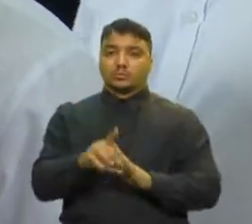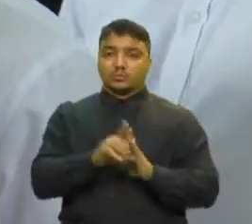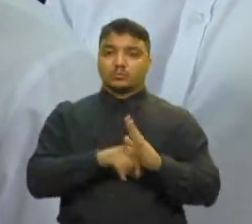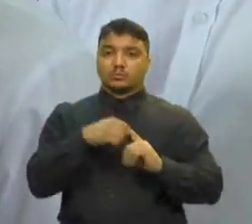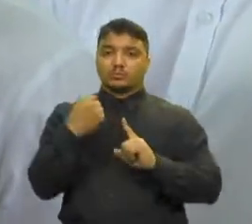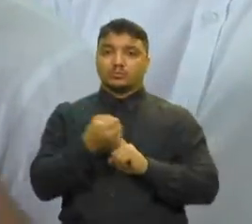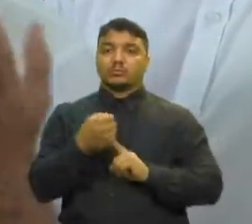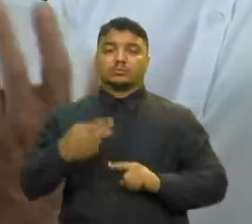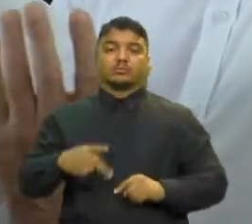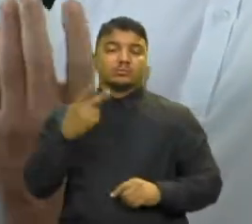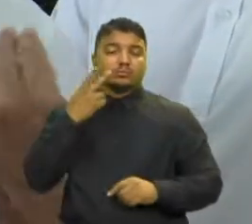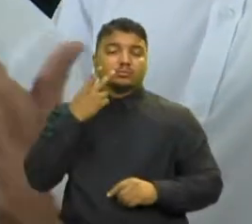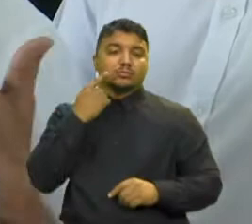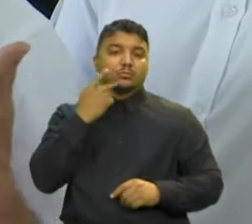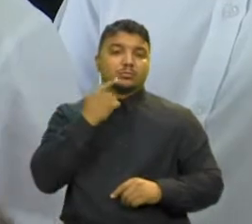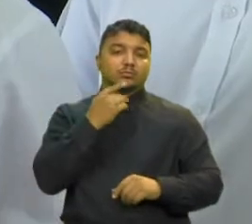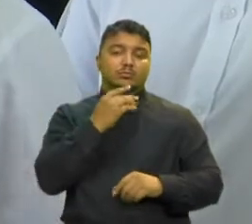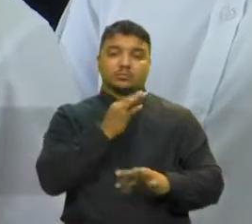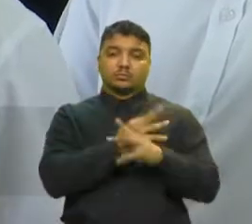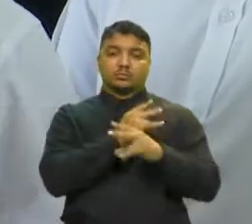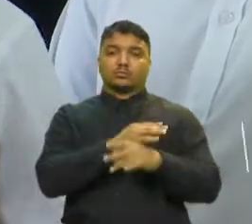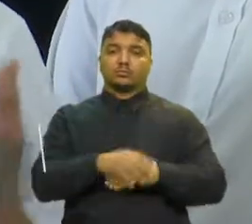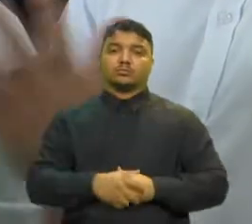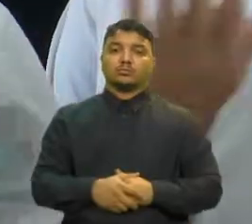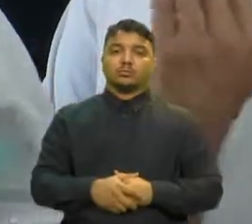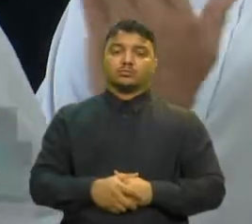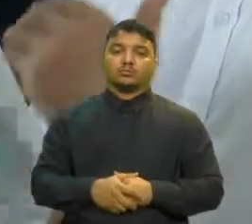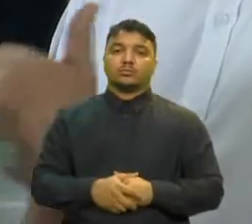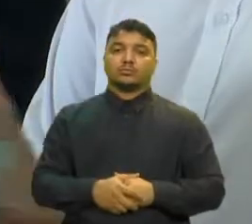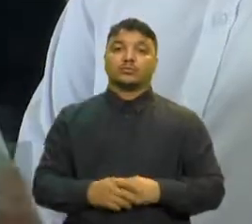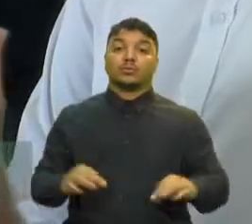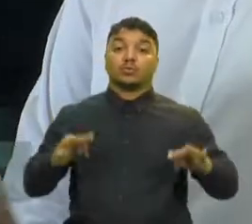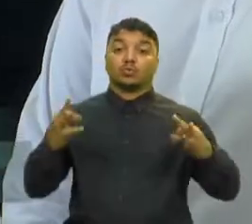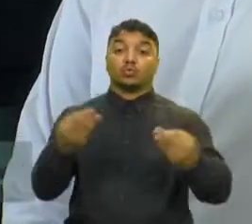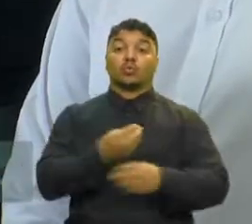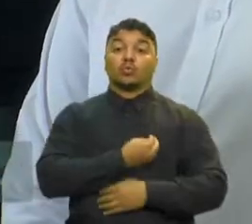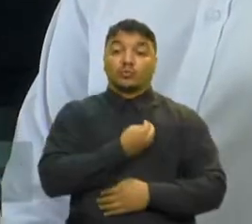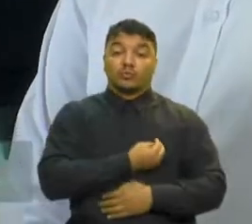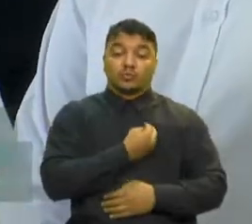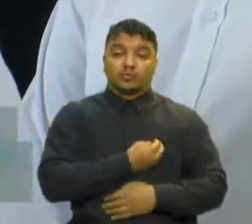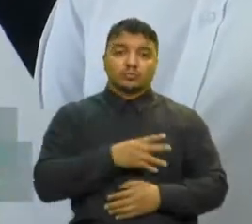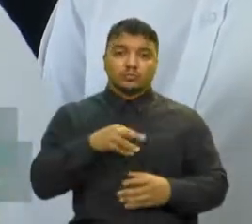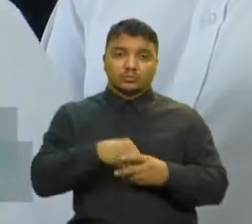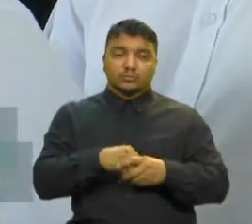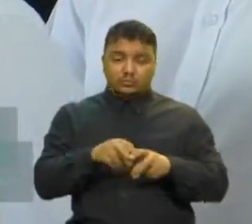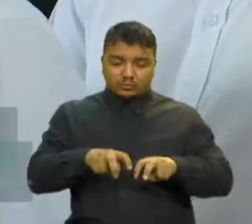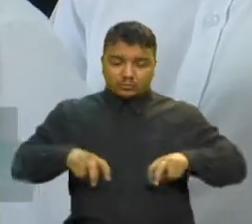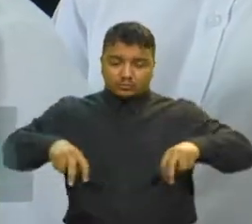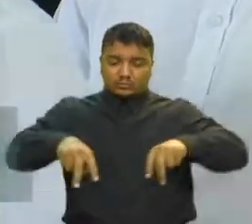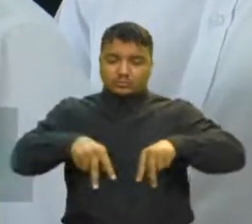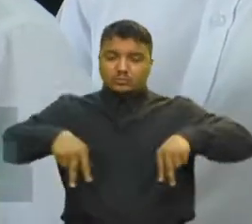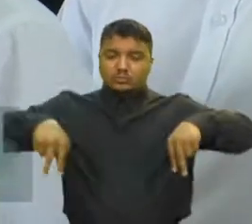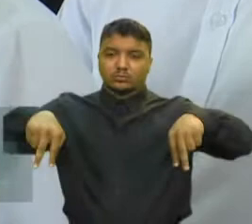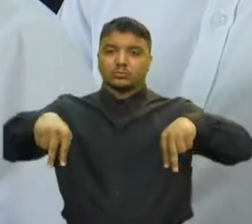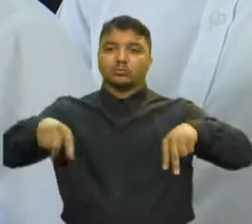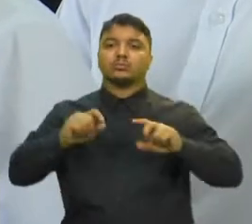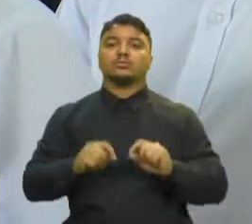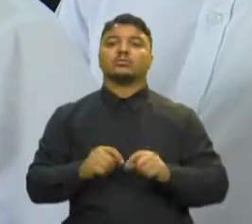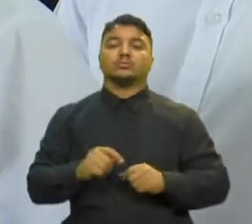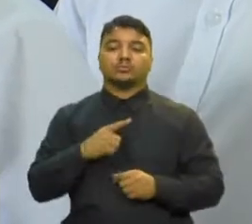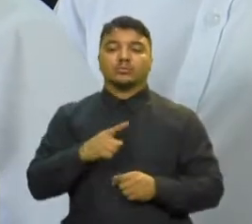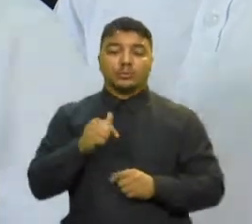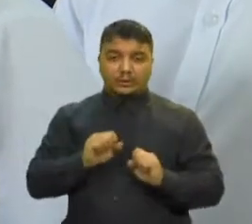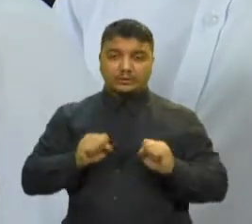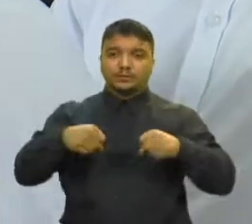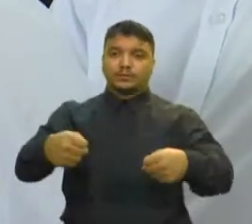capital Todos esses atores e atrizes que estamos aqui por trás desses microfones Eles deram muito de si